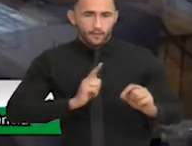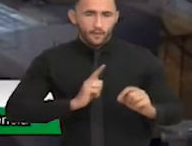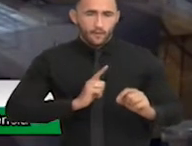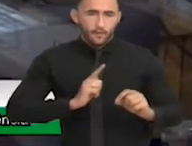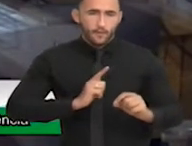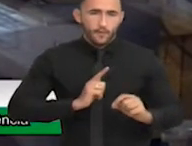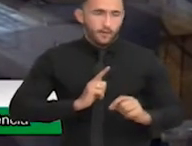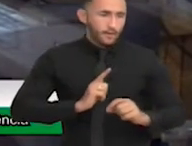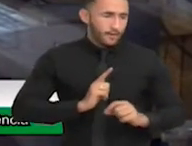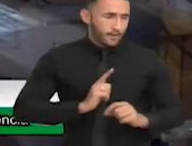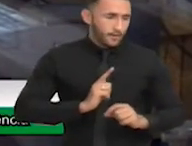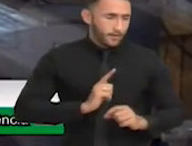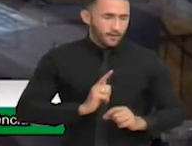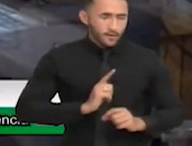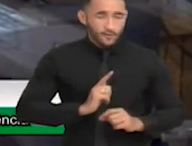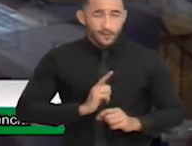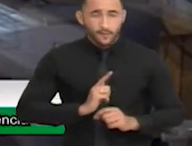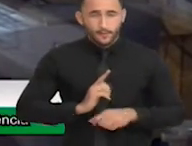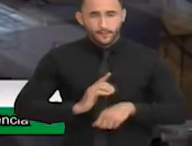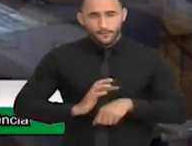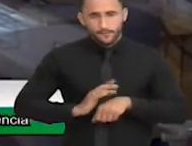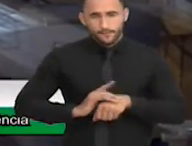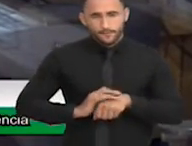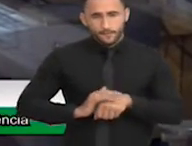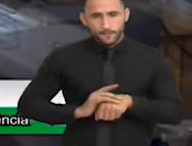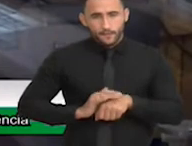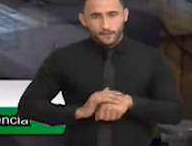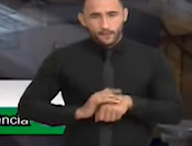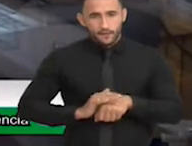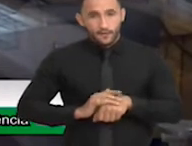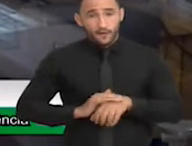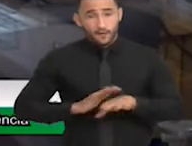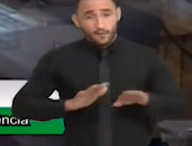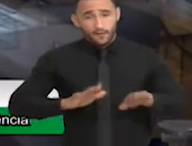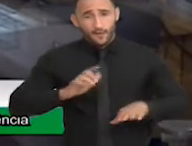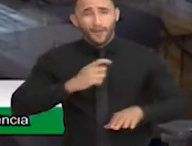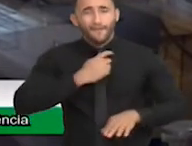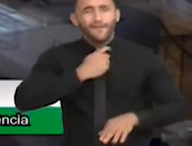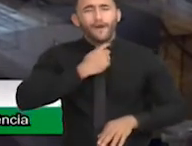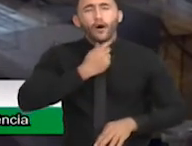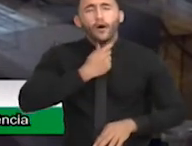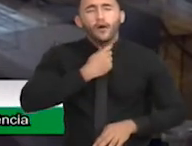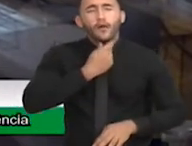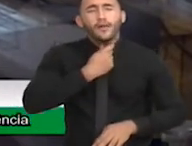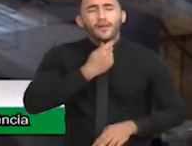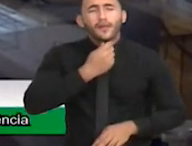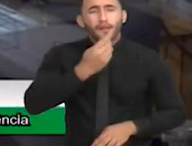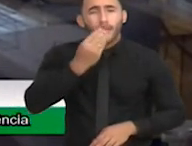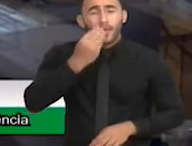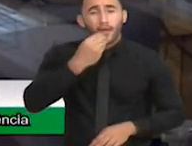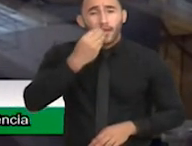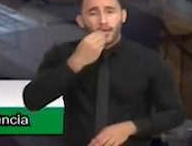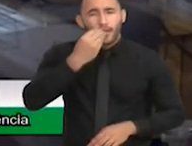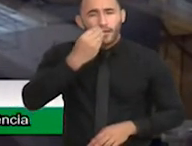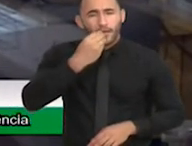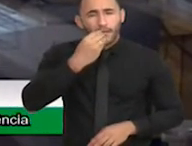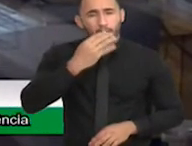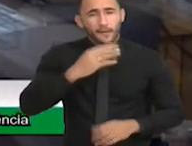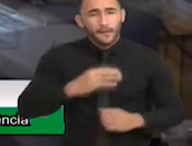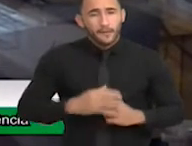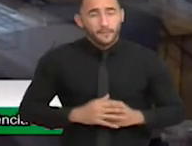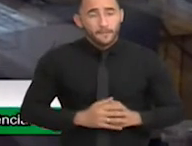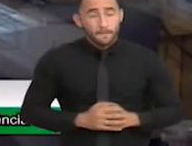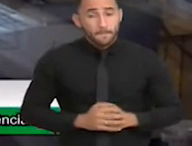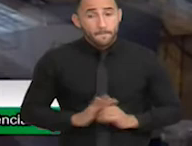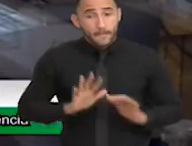e nesse horário eu fico já um pouco sem voz. Mas, em